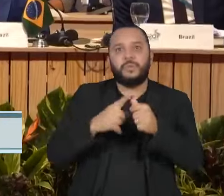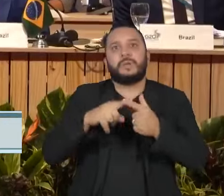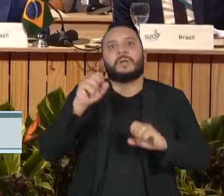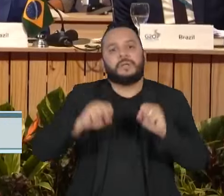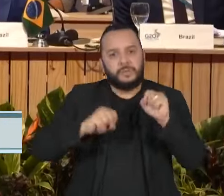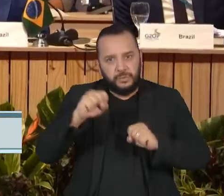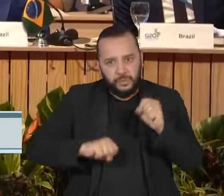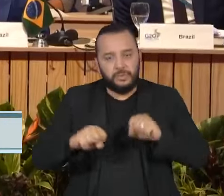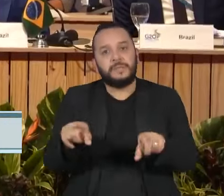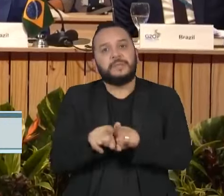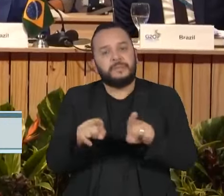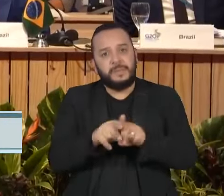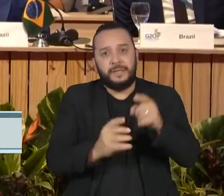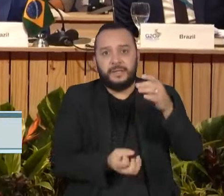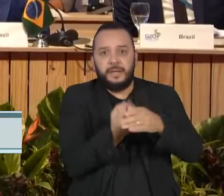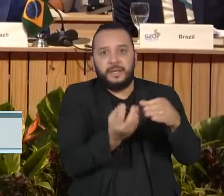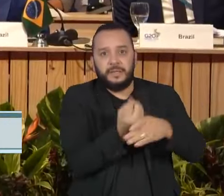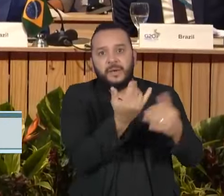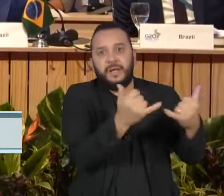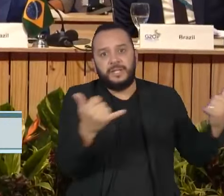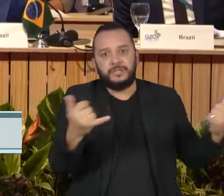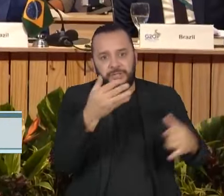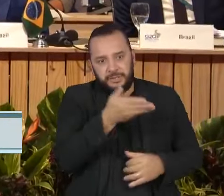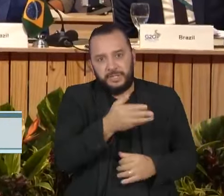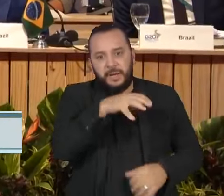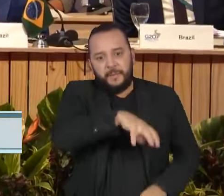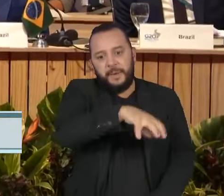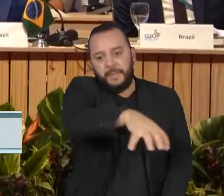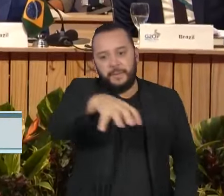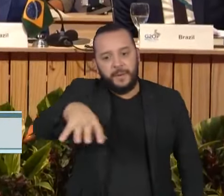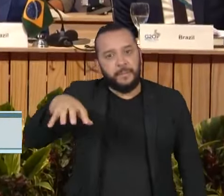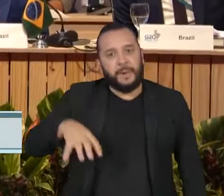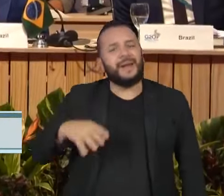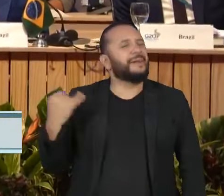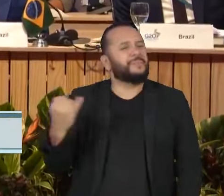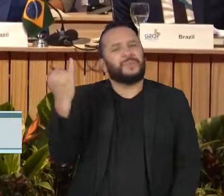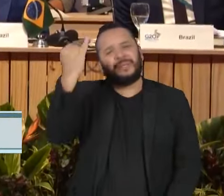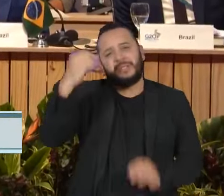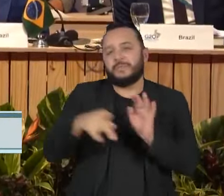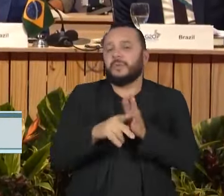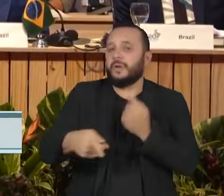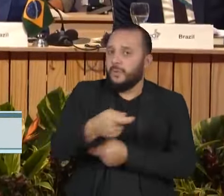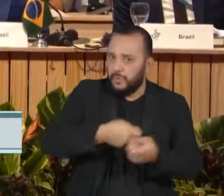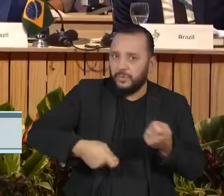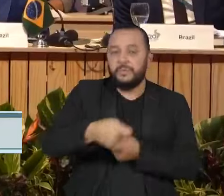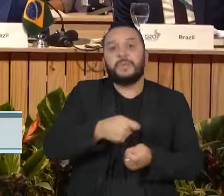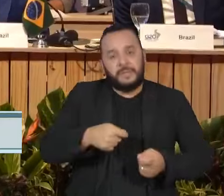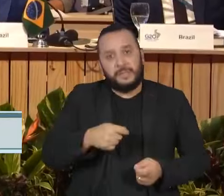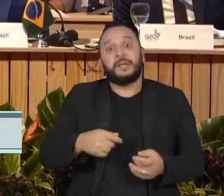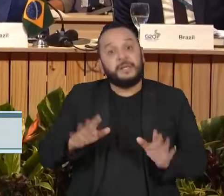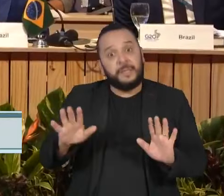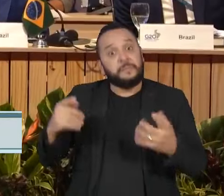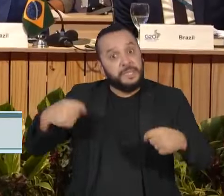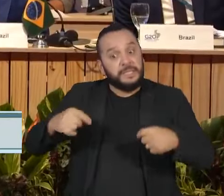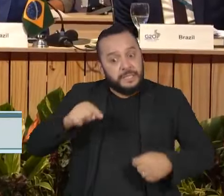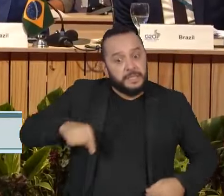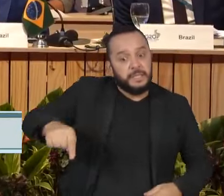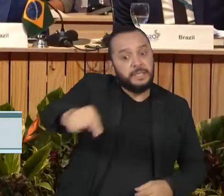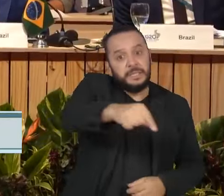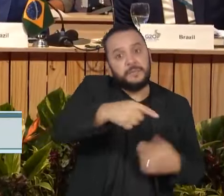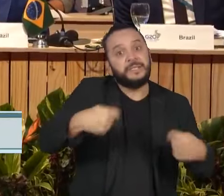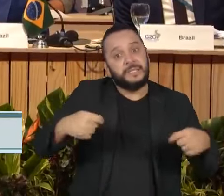são setores fundamentais para a nossa economia que dependem de nossas bacias hidrográficas.